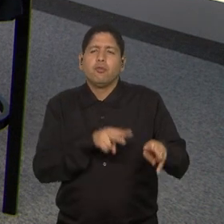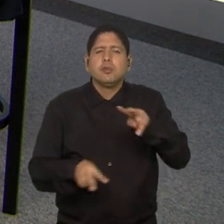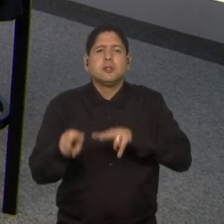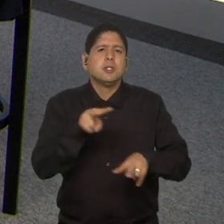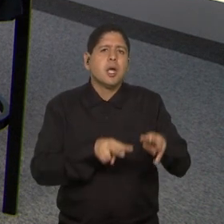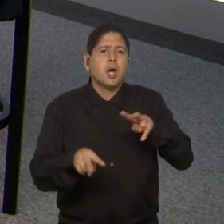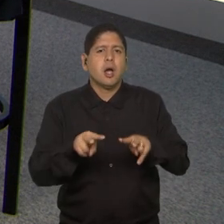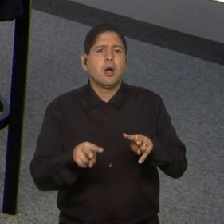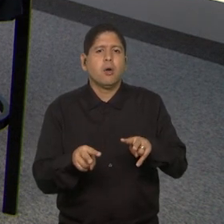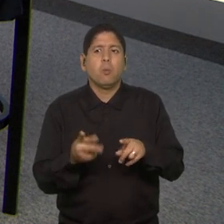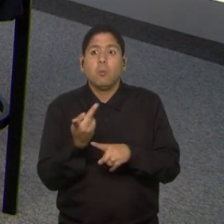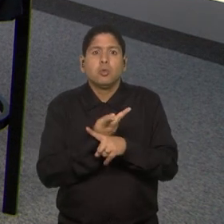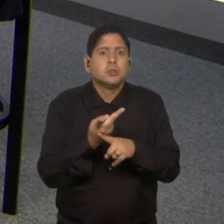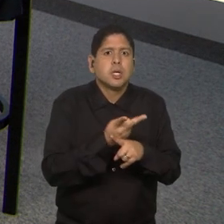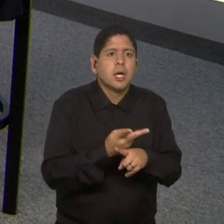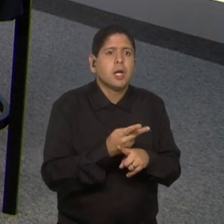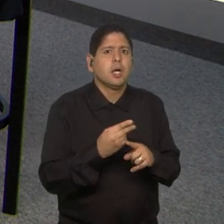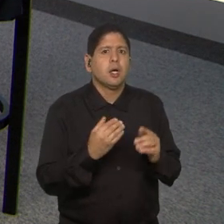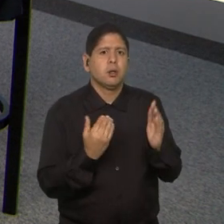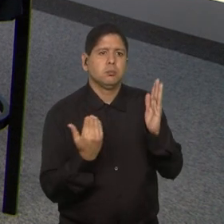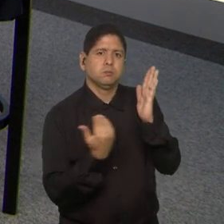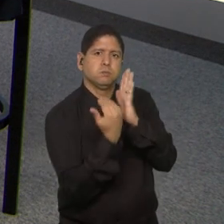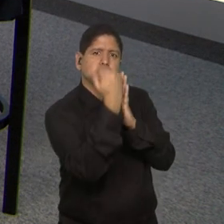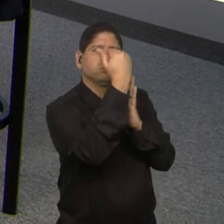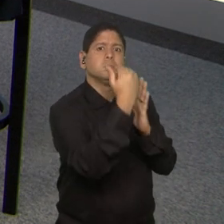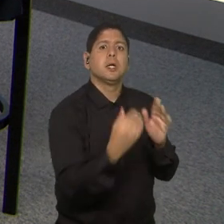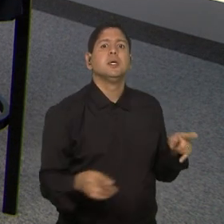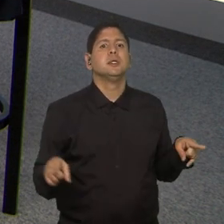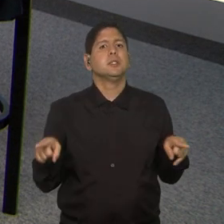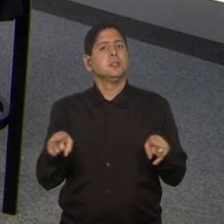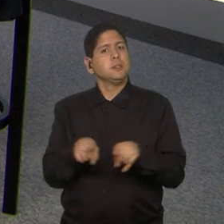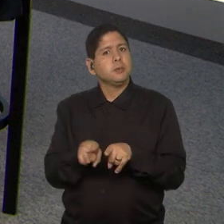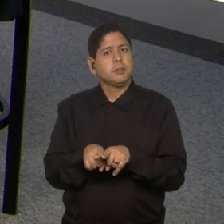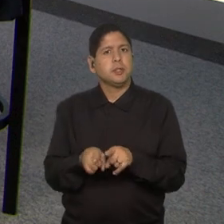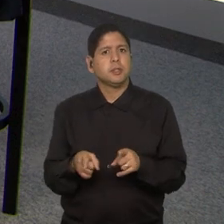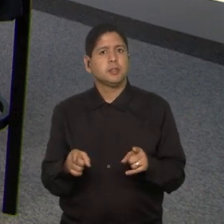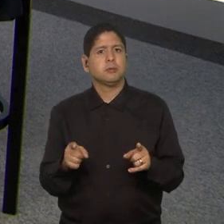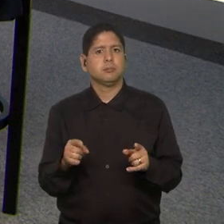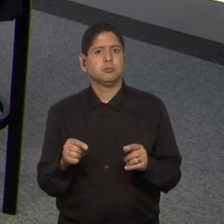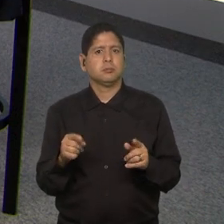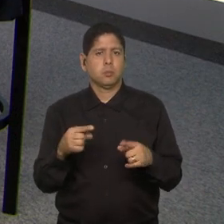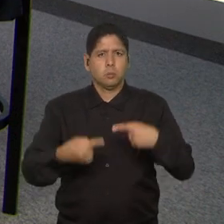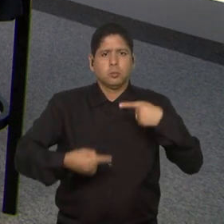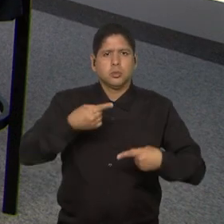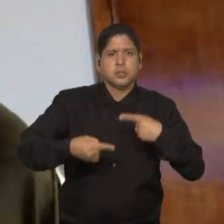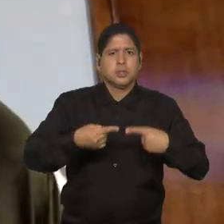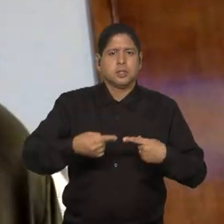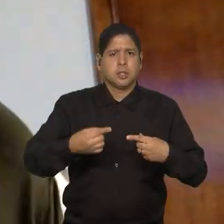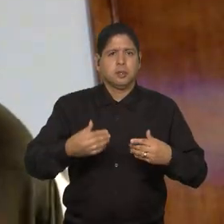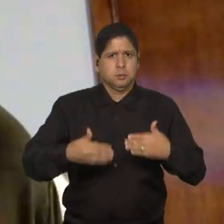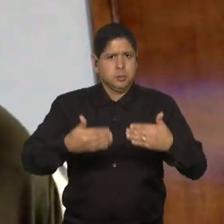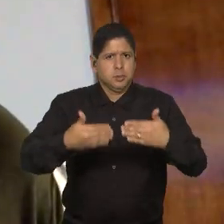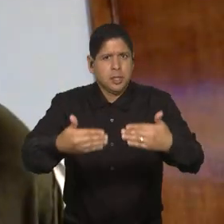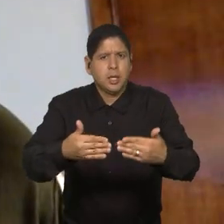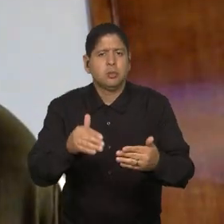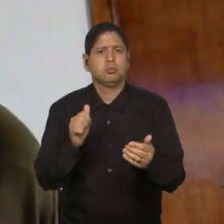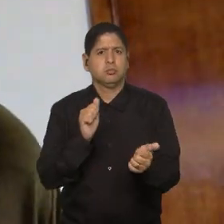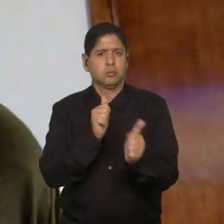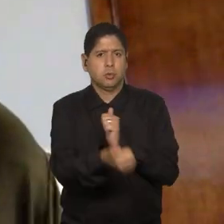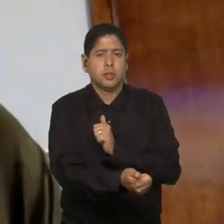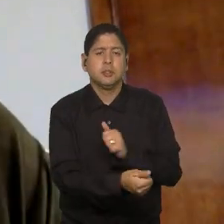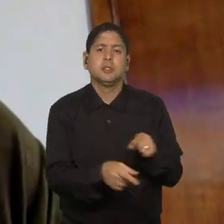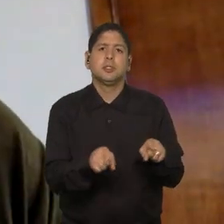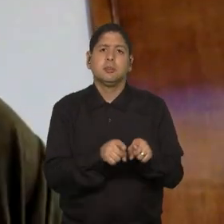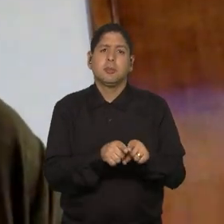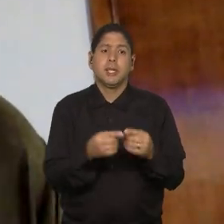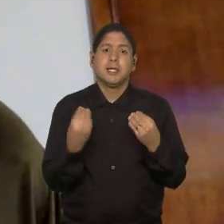de buscar, de alcançar escala e de integrar a política do Ministério do Esporte, que é ampliar a prática de esporte e atividade